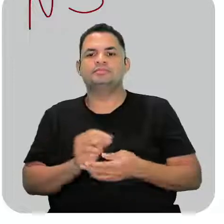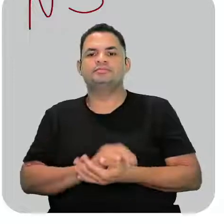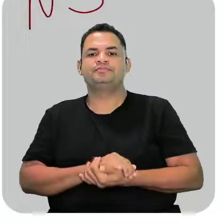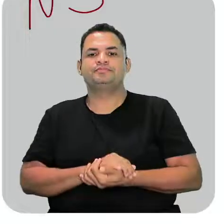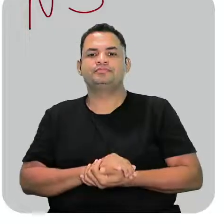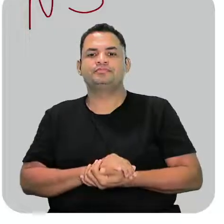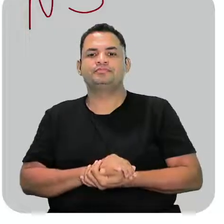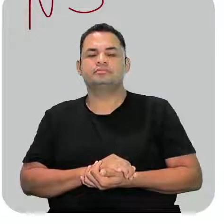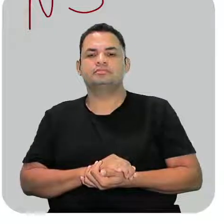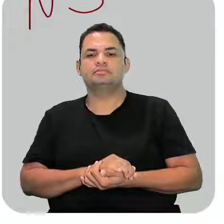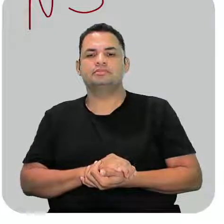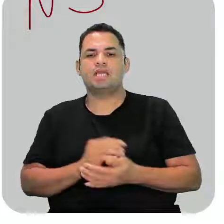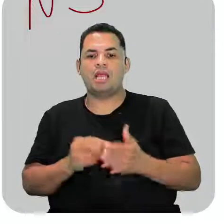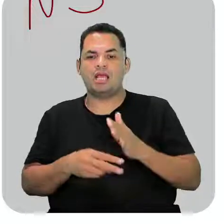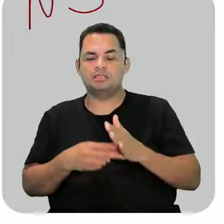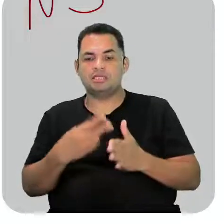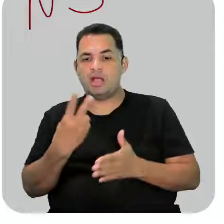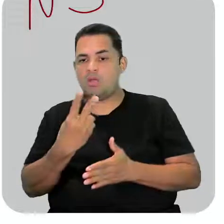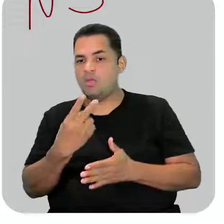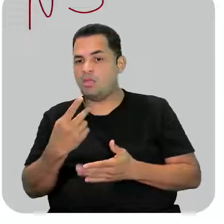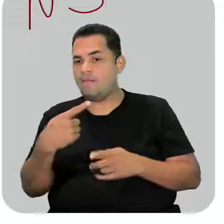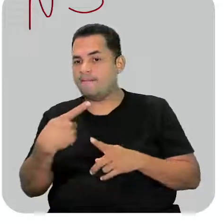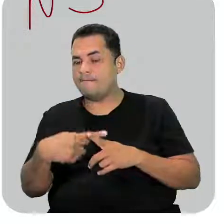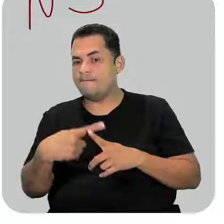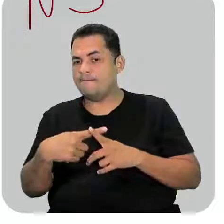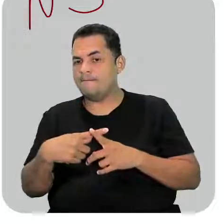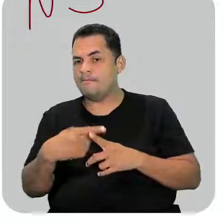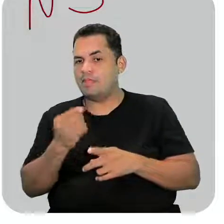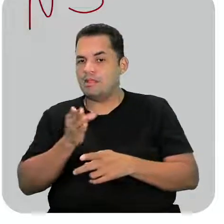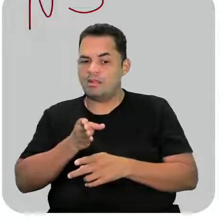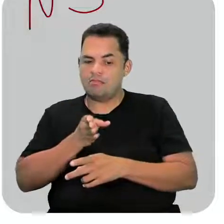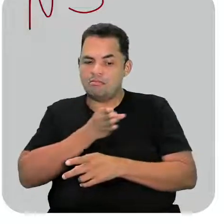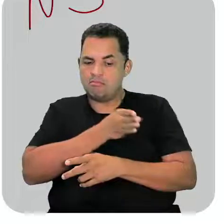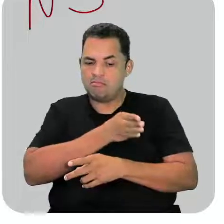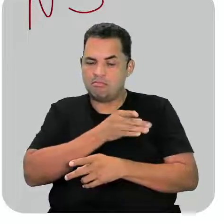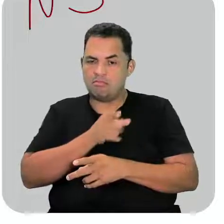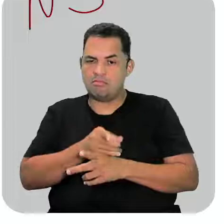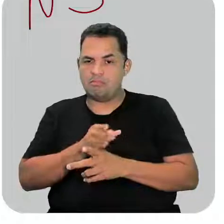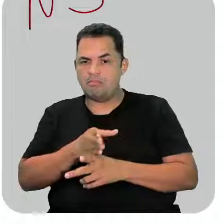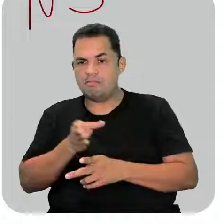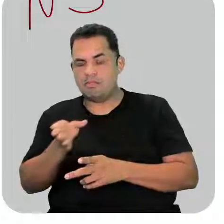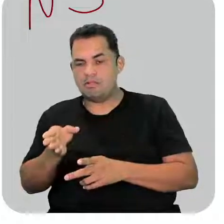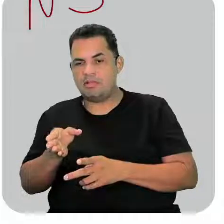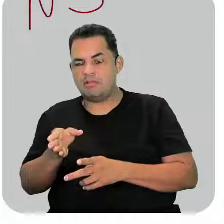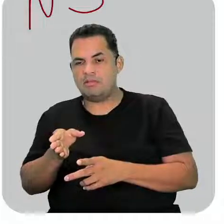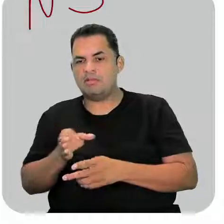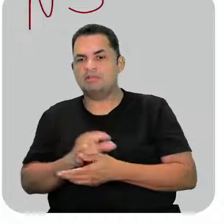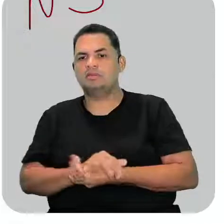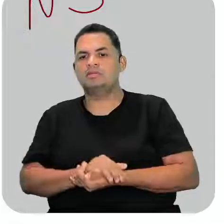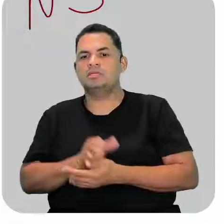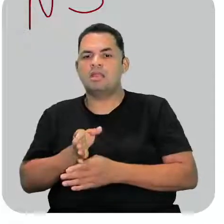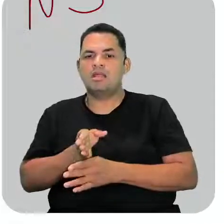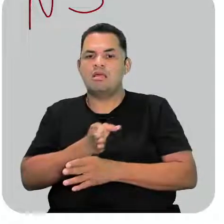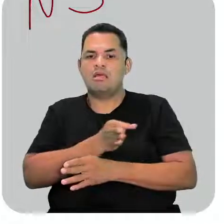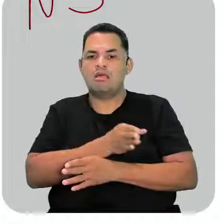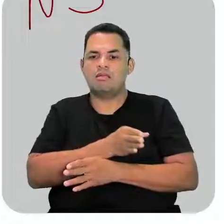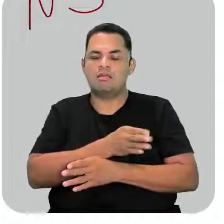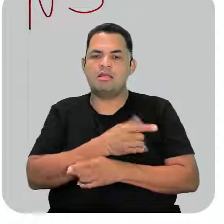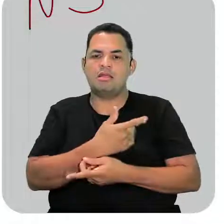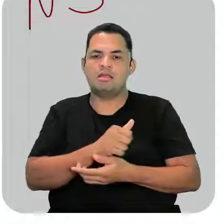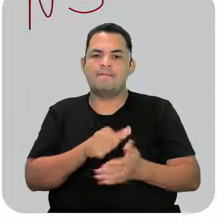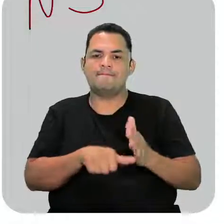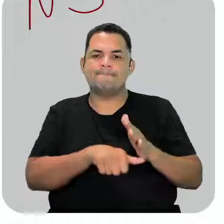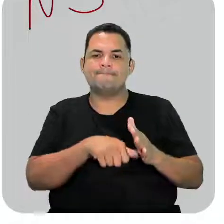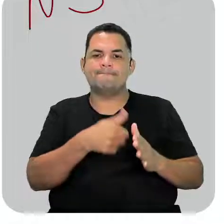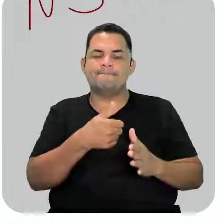secundário, porque ele está ligado ao de trás e ao da frente. O da frente é primário. O de trás é primário, porque só